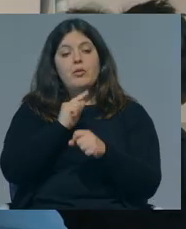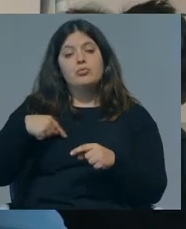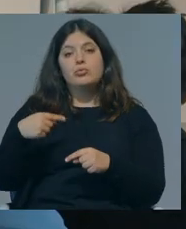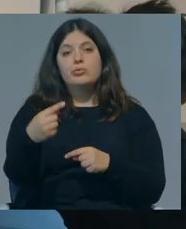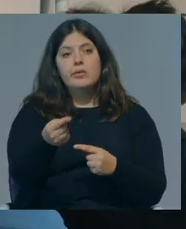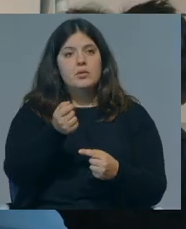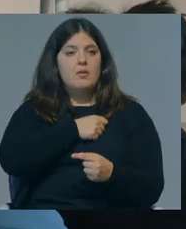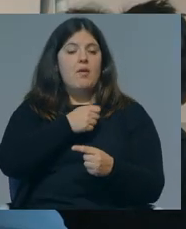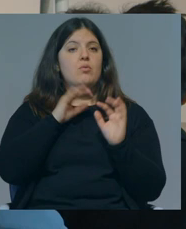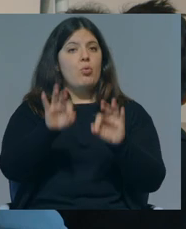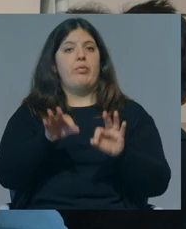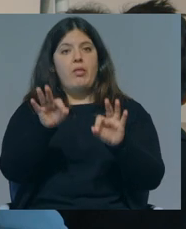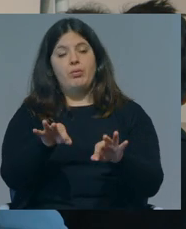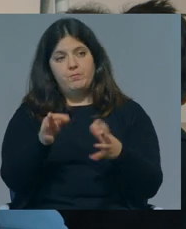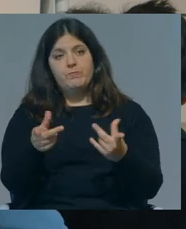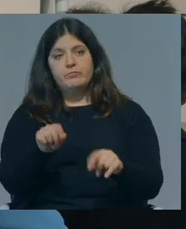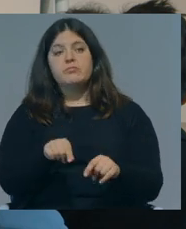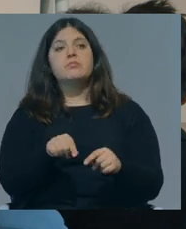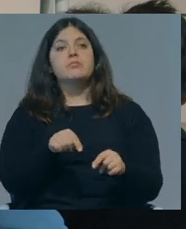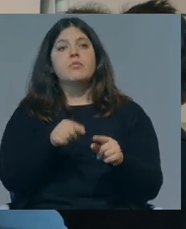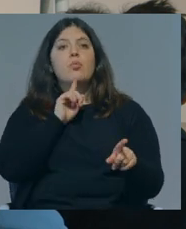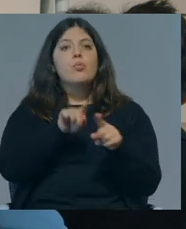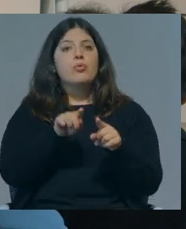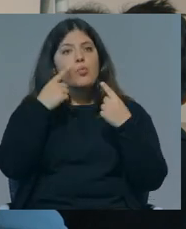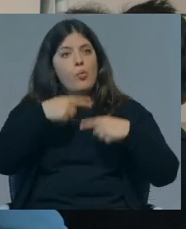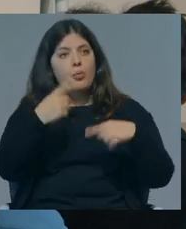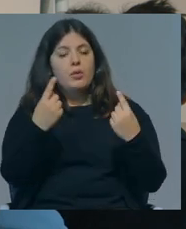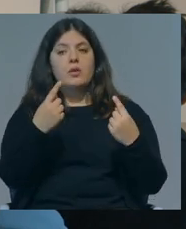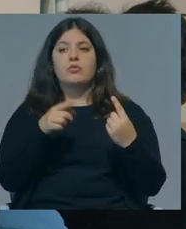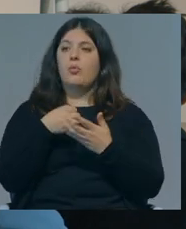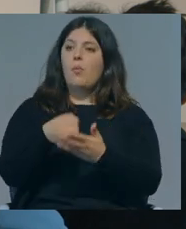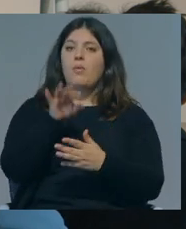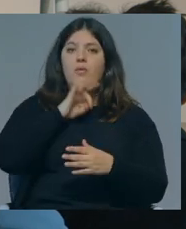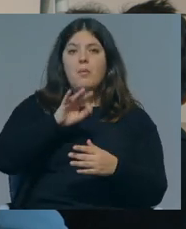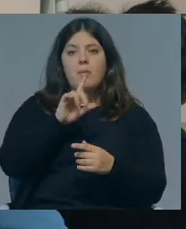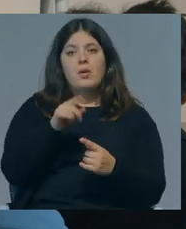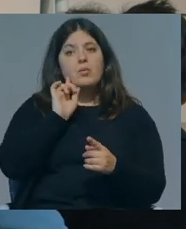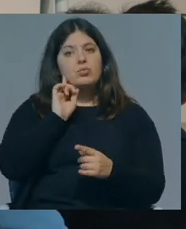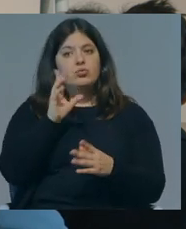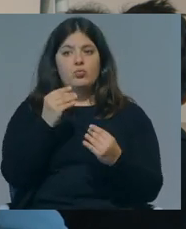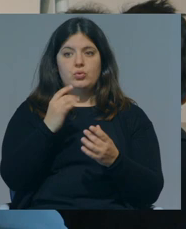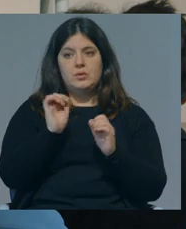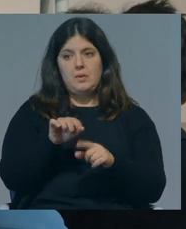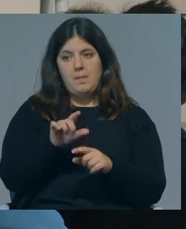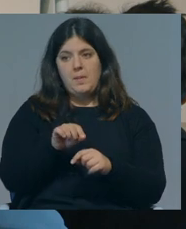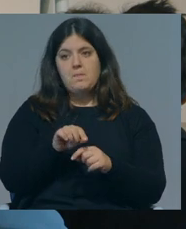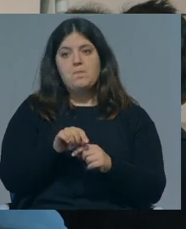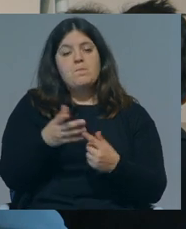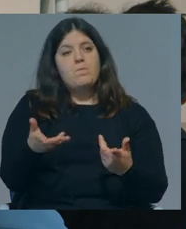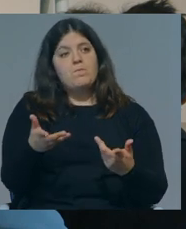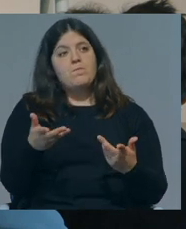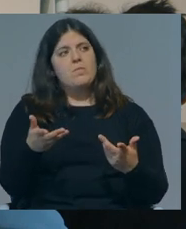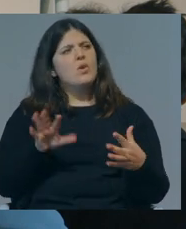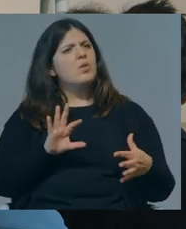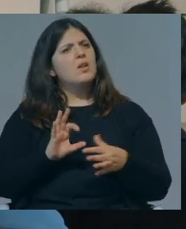diárias e das tarefas de cuidado e, portanto, políticas públicas de apoio à família também são muito importantes, não